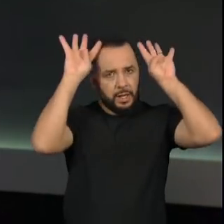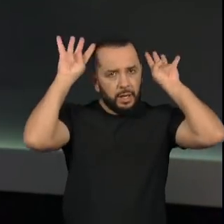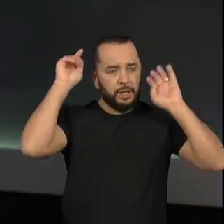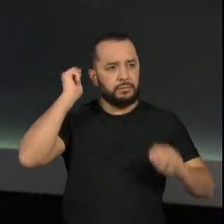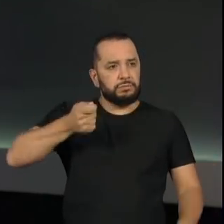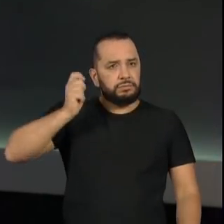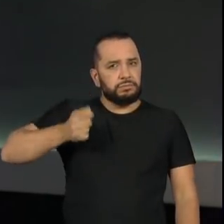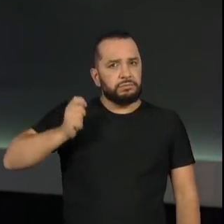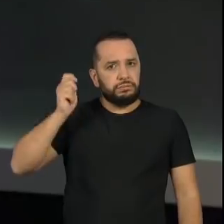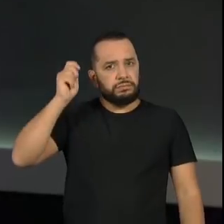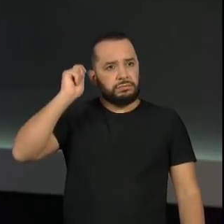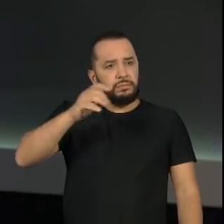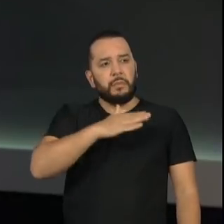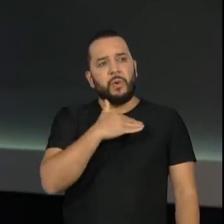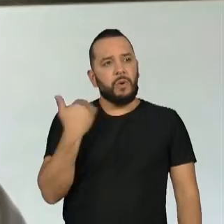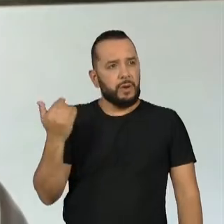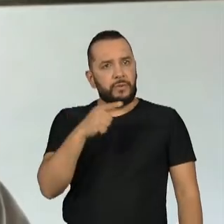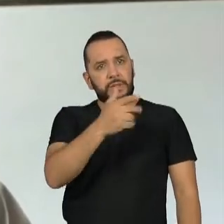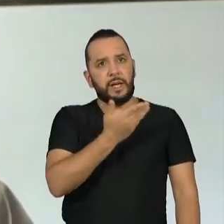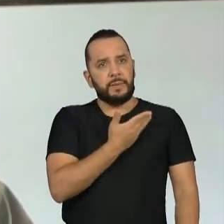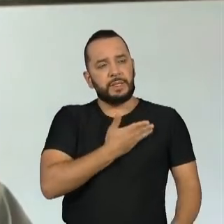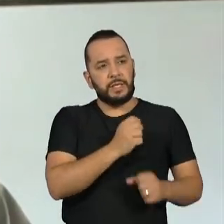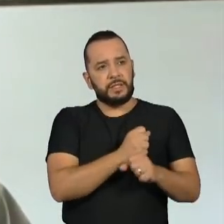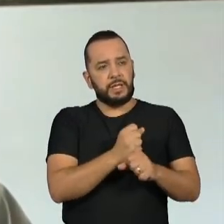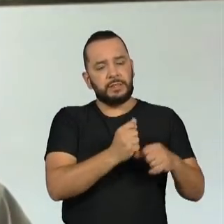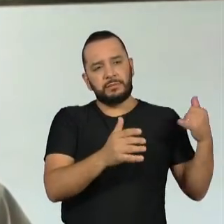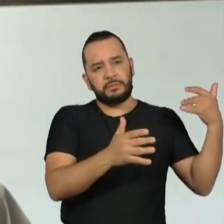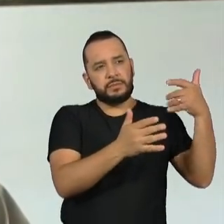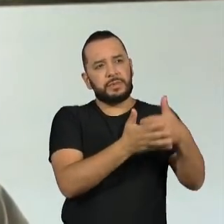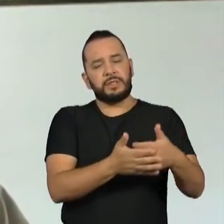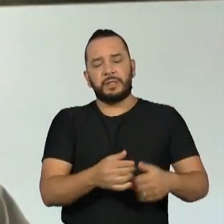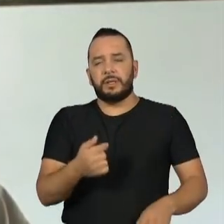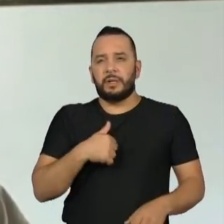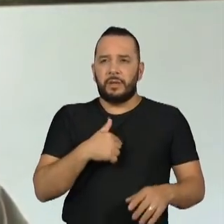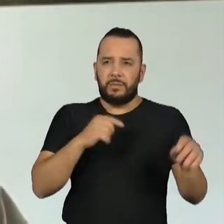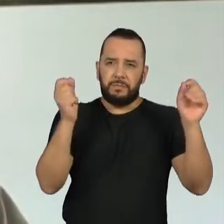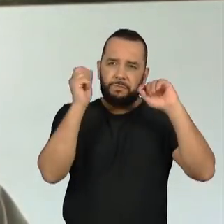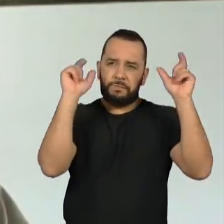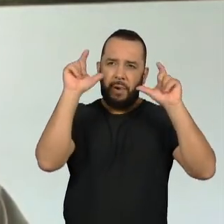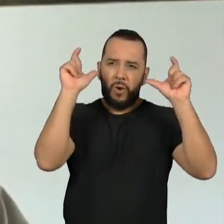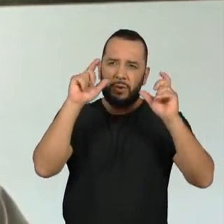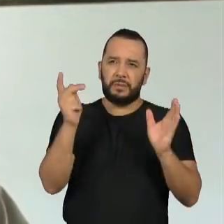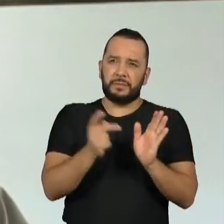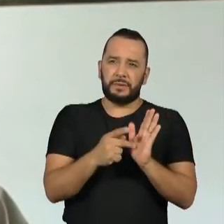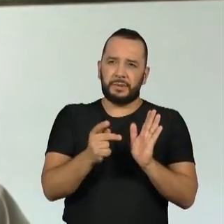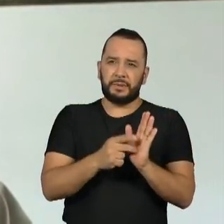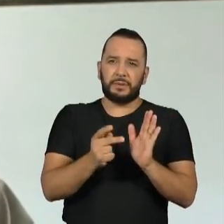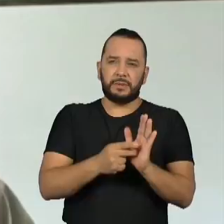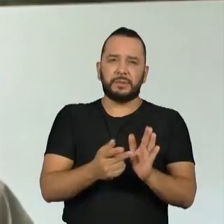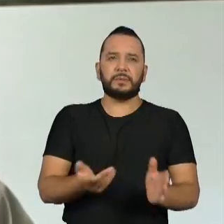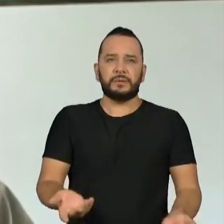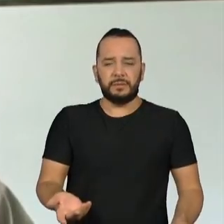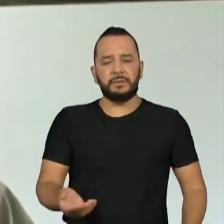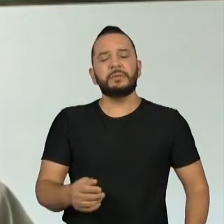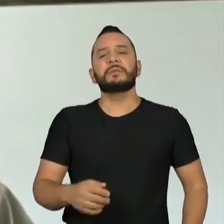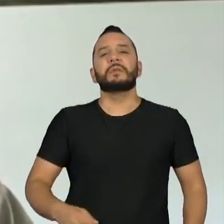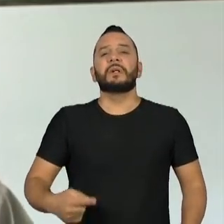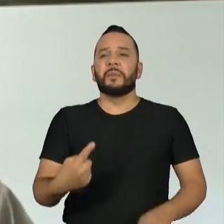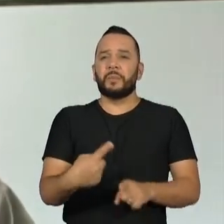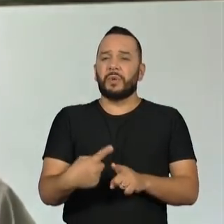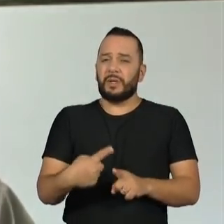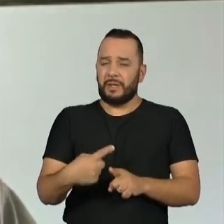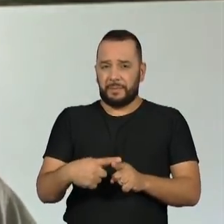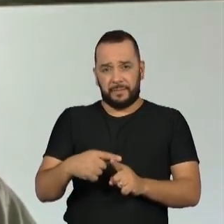amizade com ele de tantos anos? Olha, foi um grande baque, para falar a verdade. Porque Aritana é uma pessoa